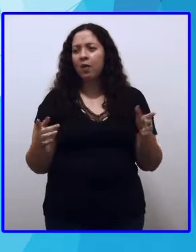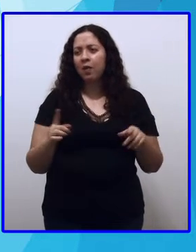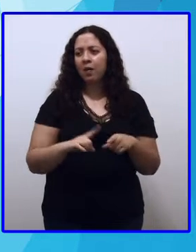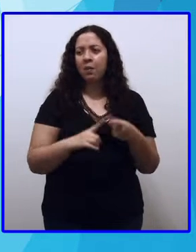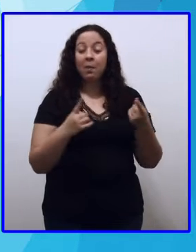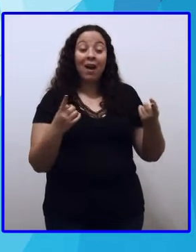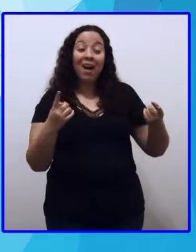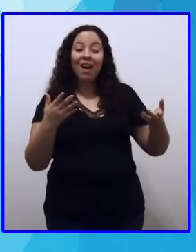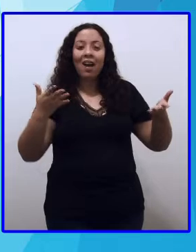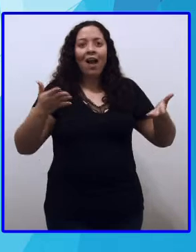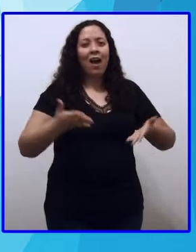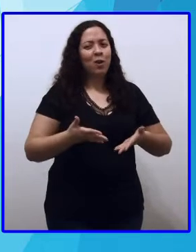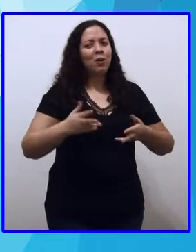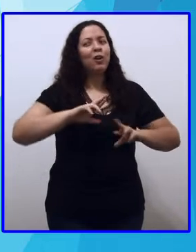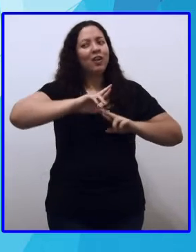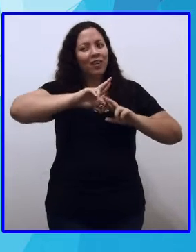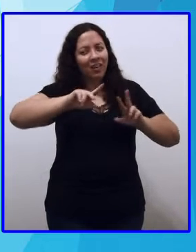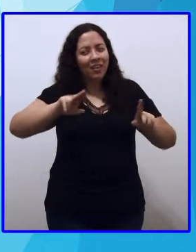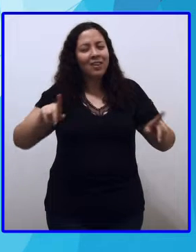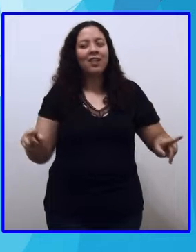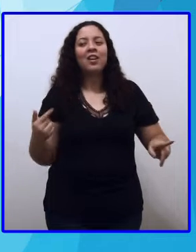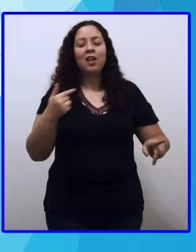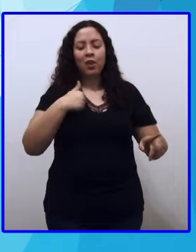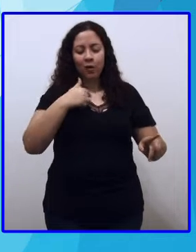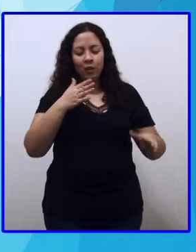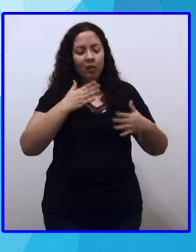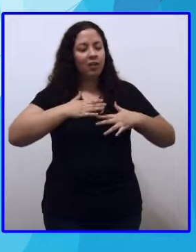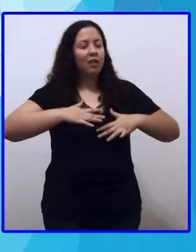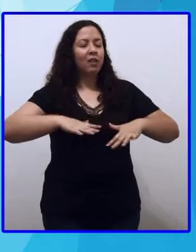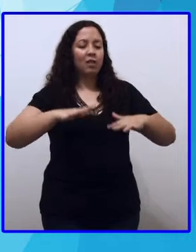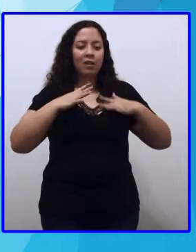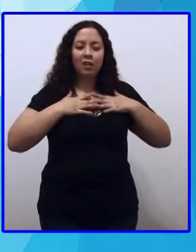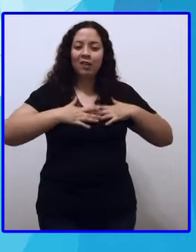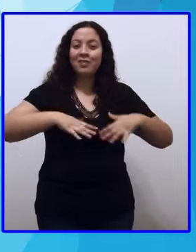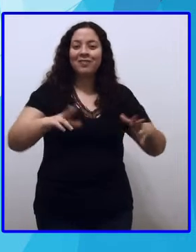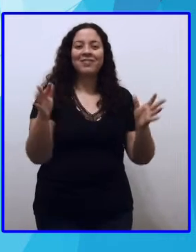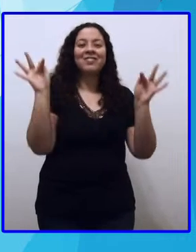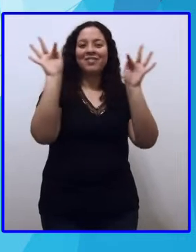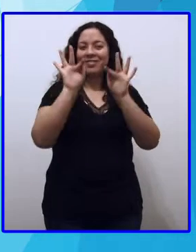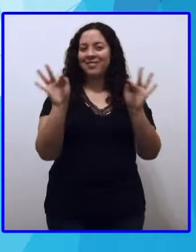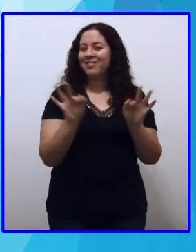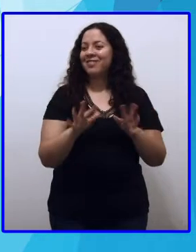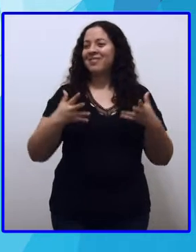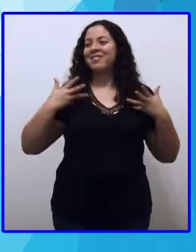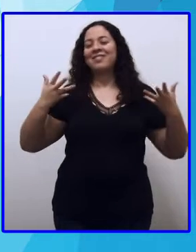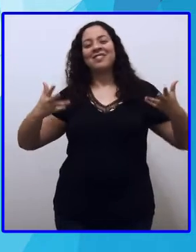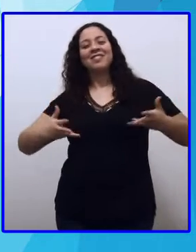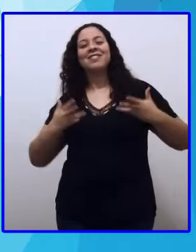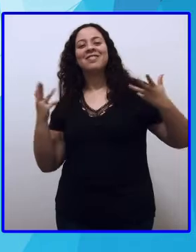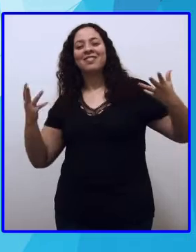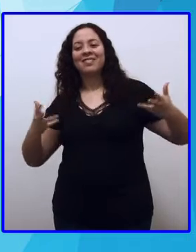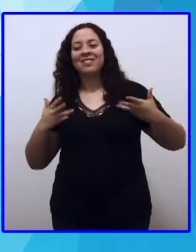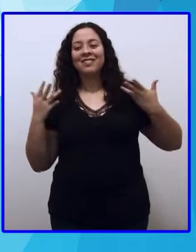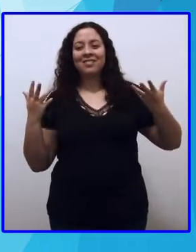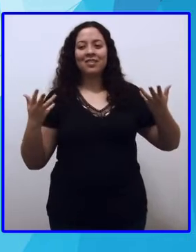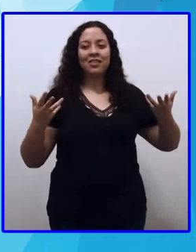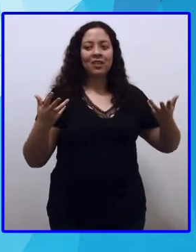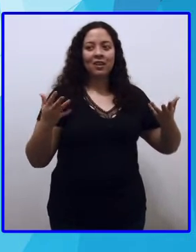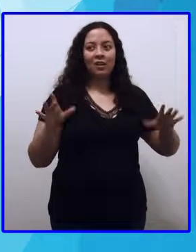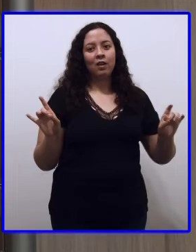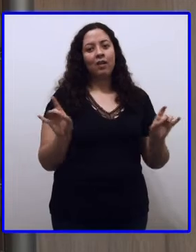agora é diferente. Estou tão tranquilo e tão contente.